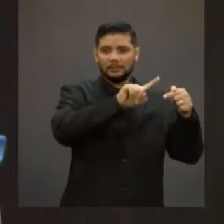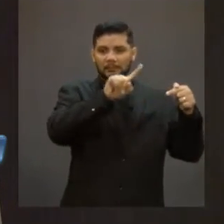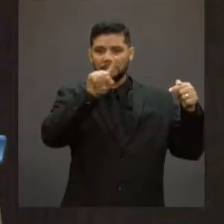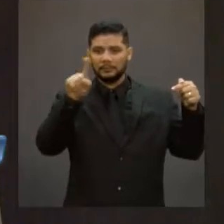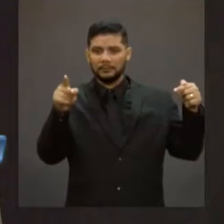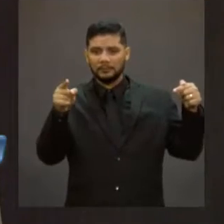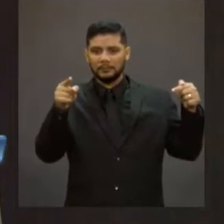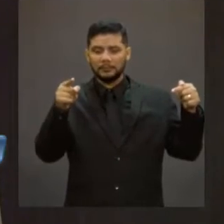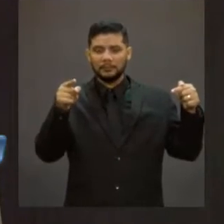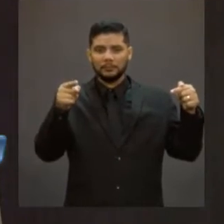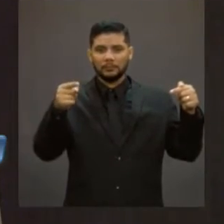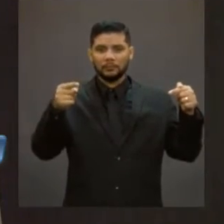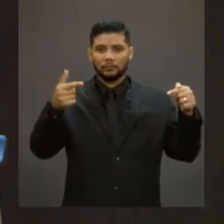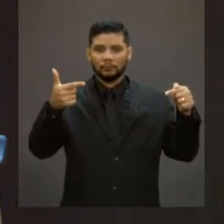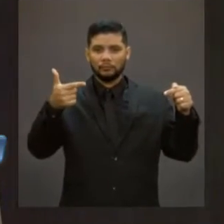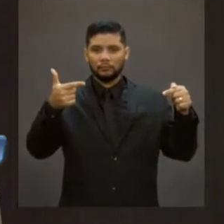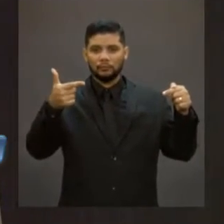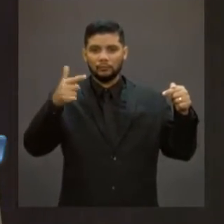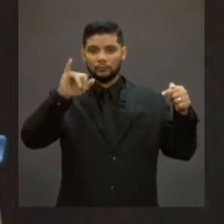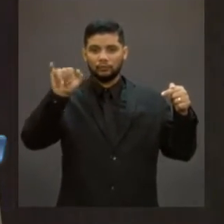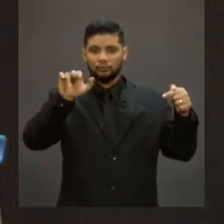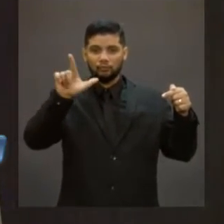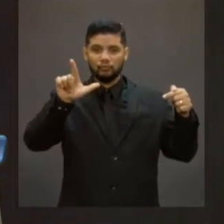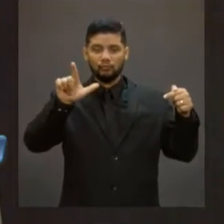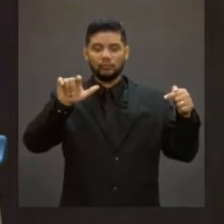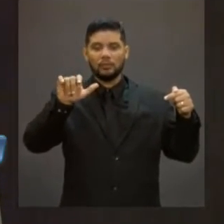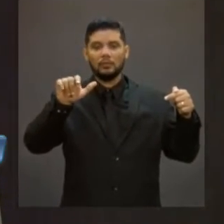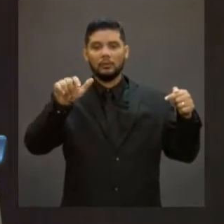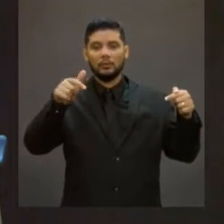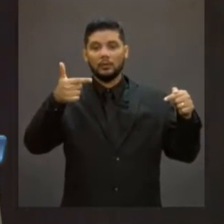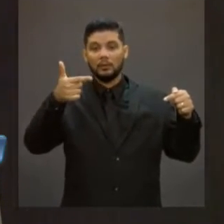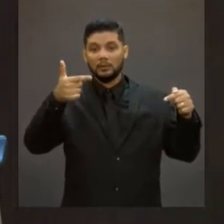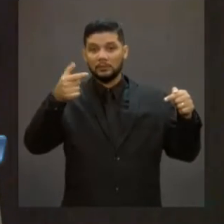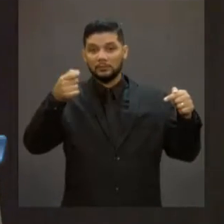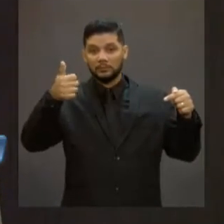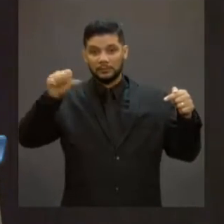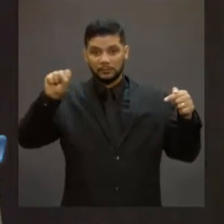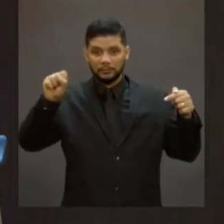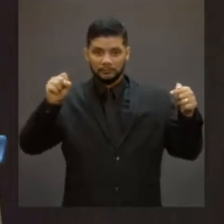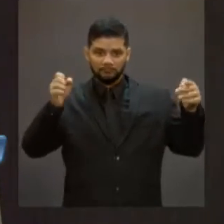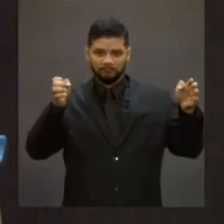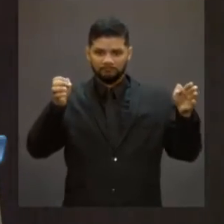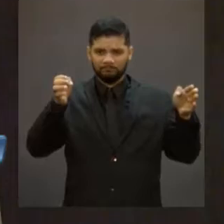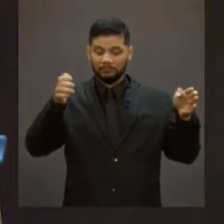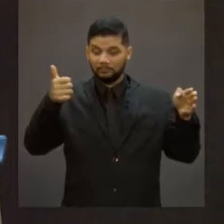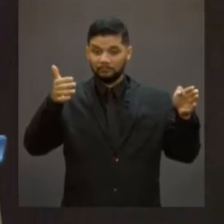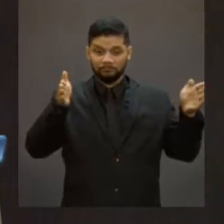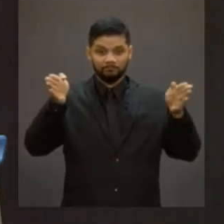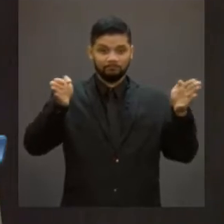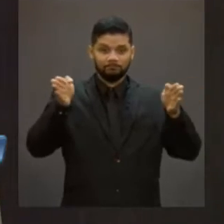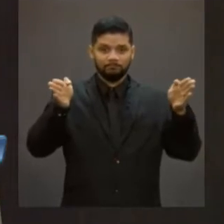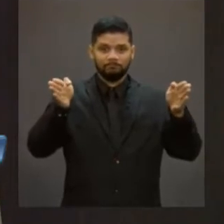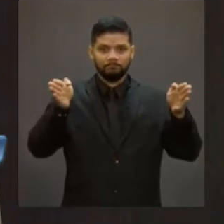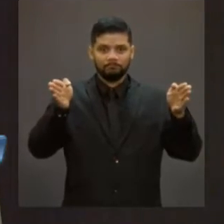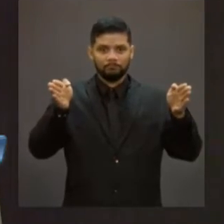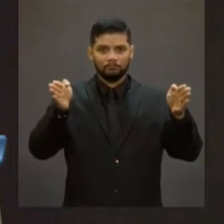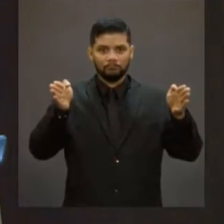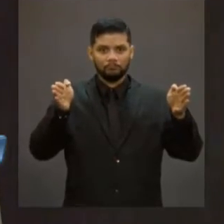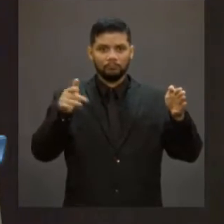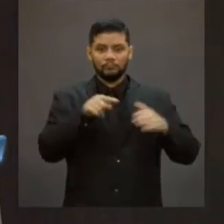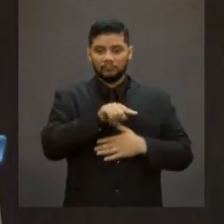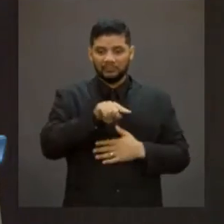passado, foram criados 7 mil empregos, dos quais 67% eram